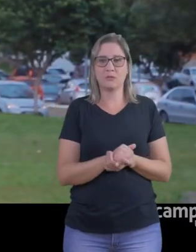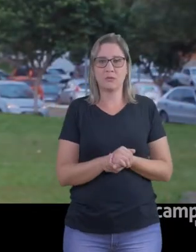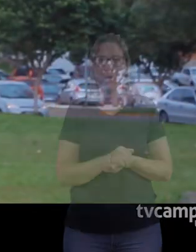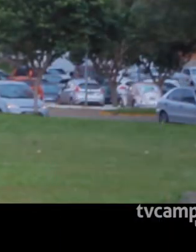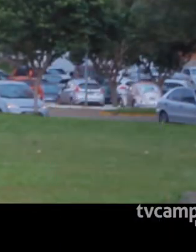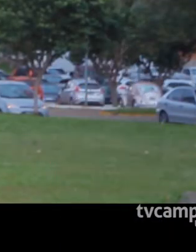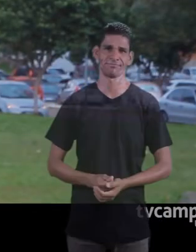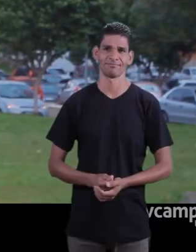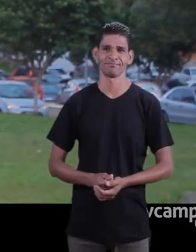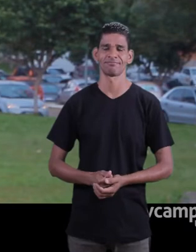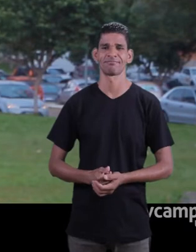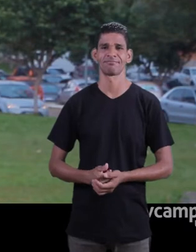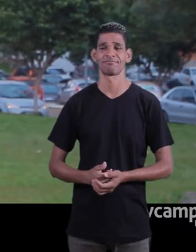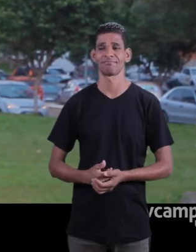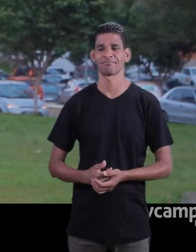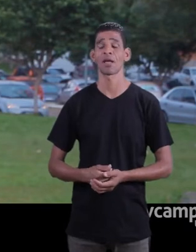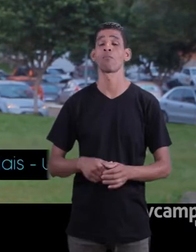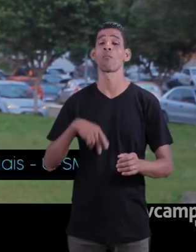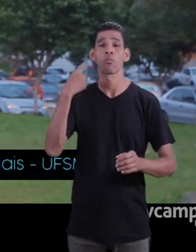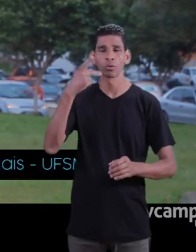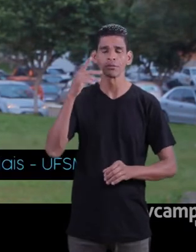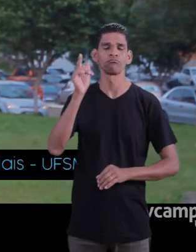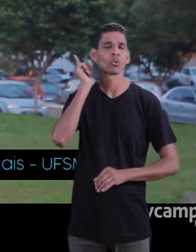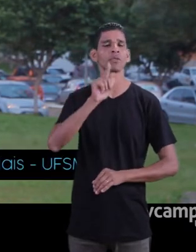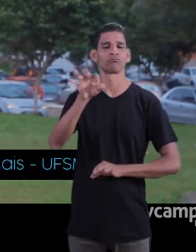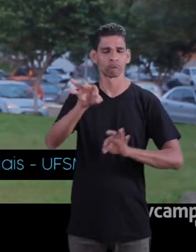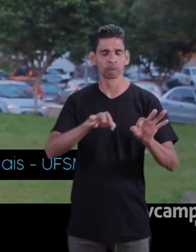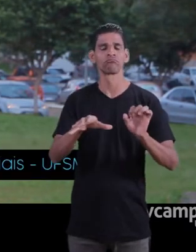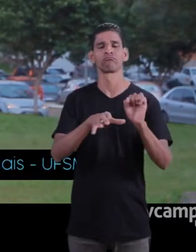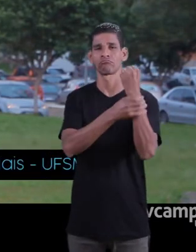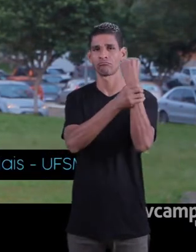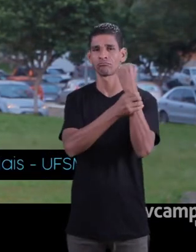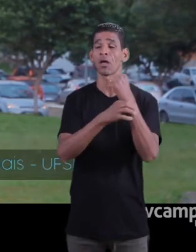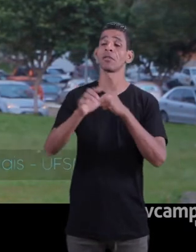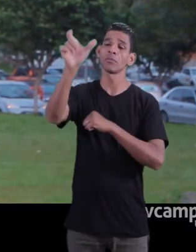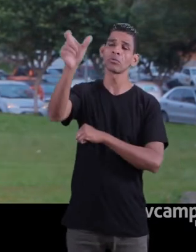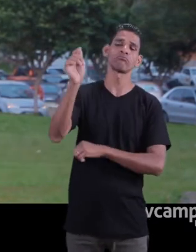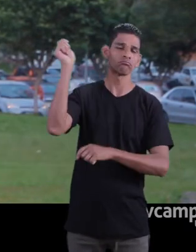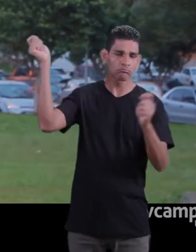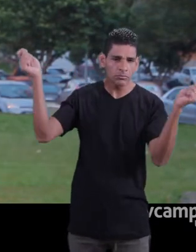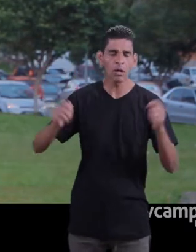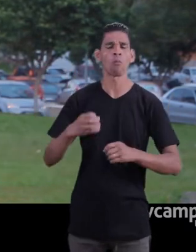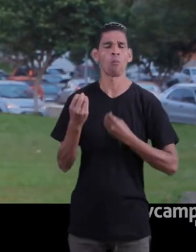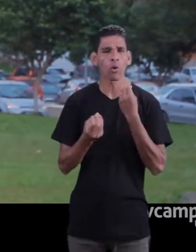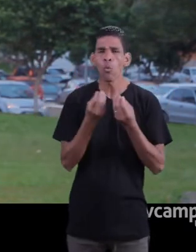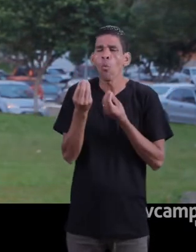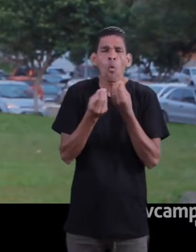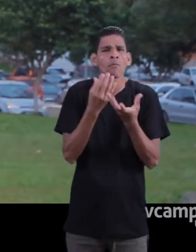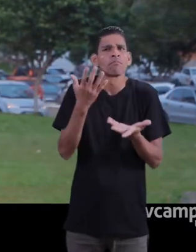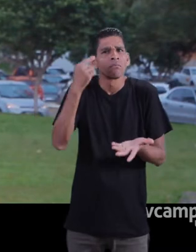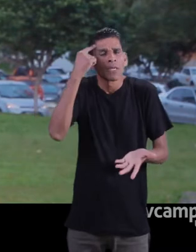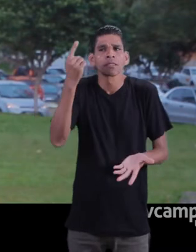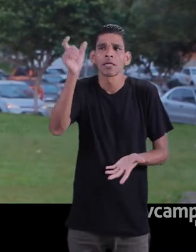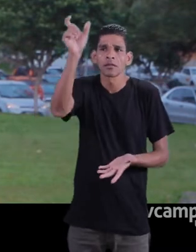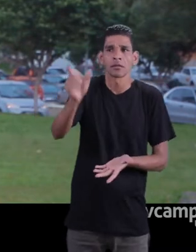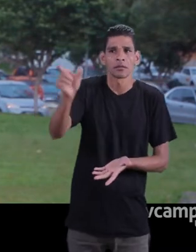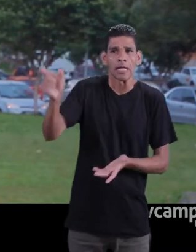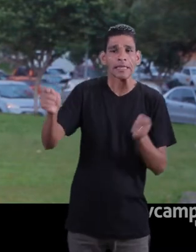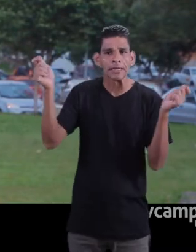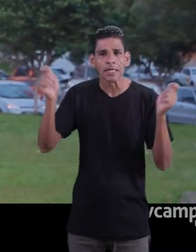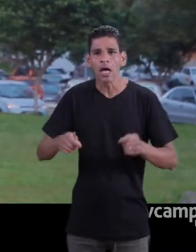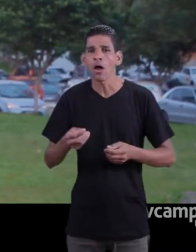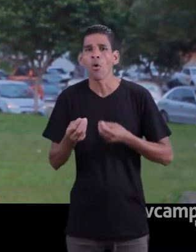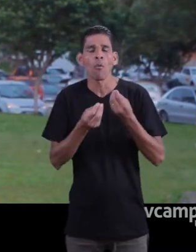da garantia de direitos. É uma política de garantia de direitos que a gente está falando e de questionar os limites de